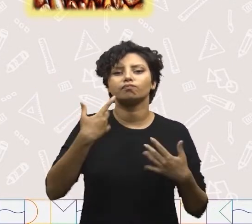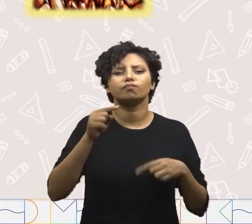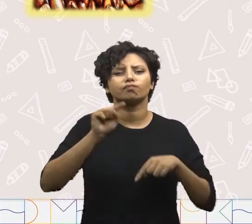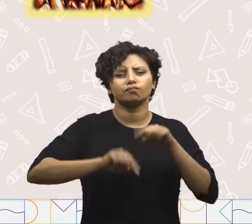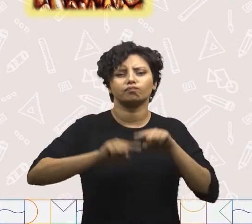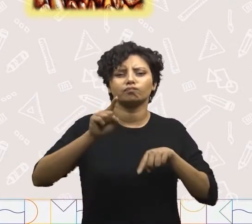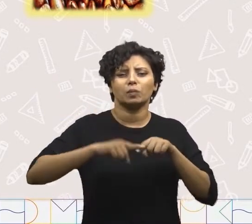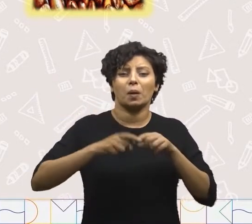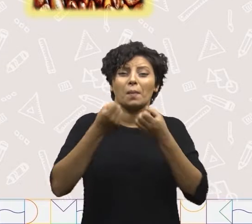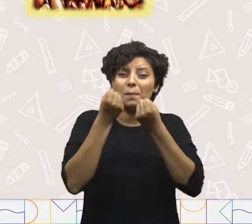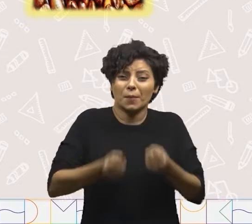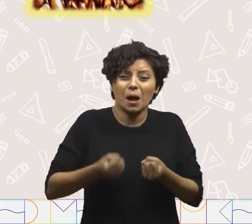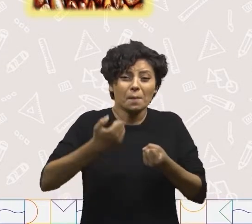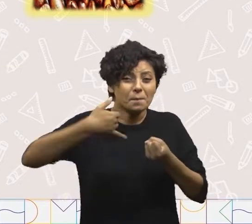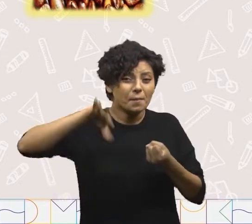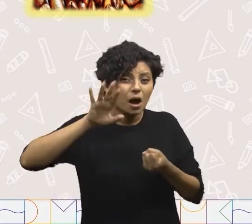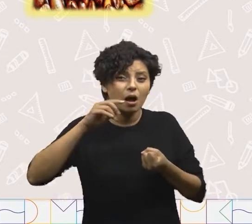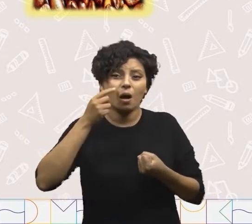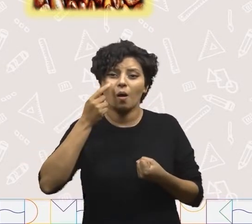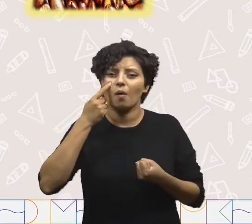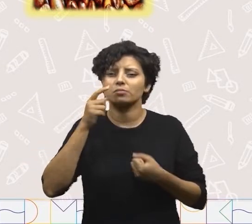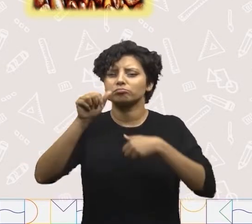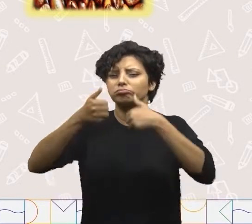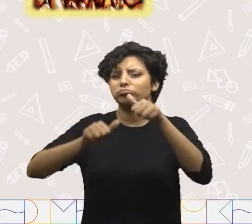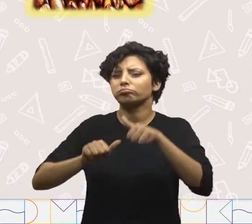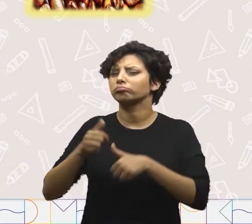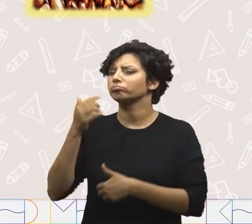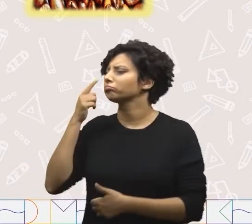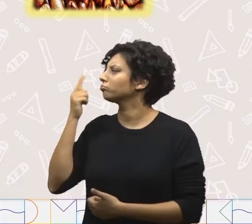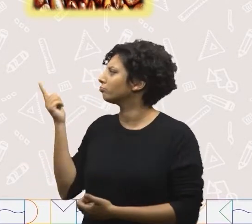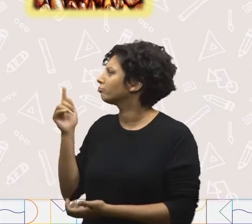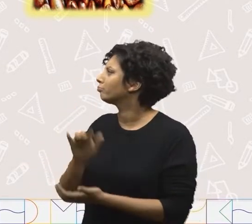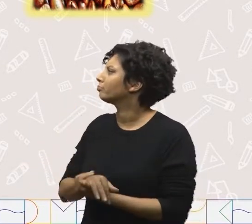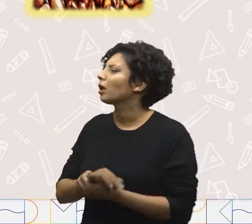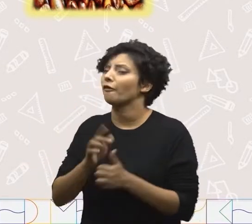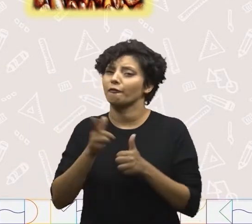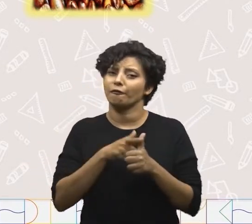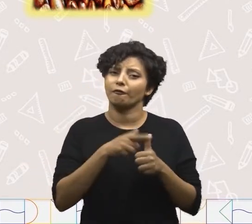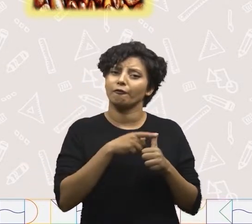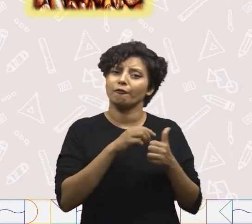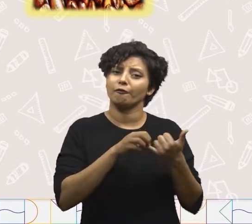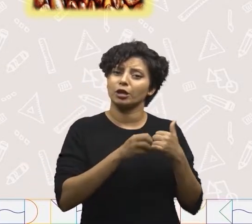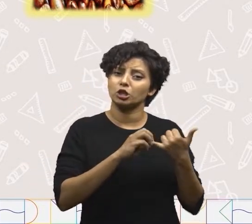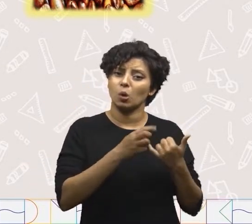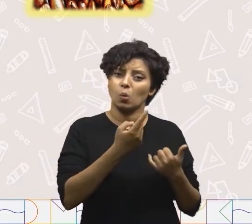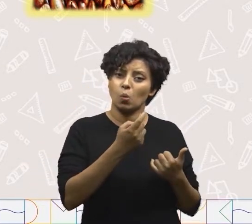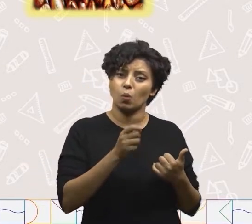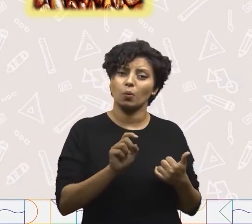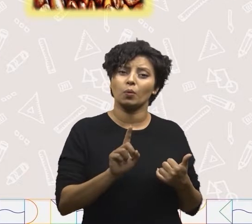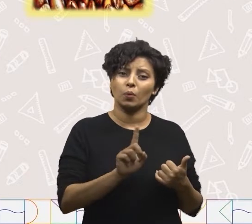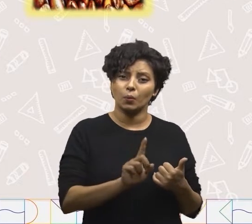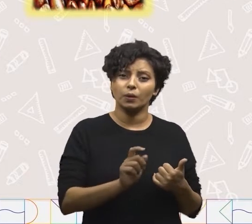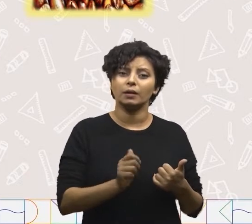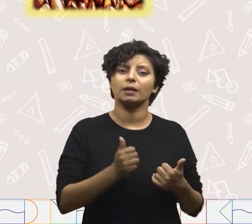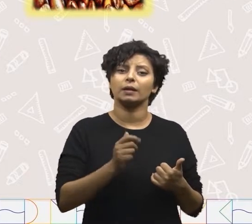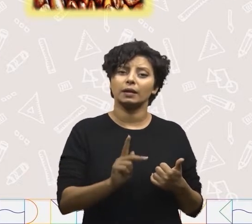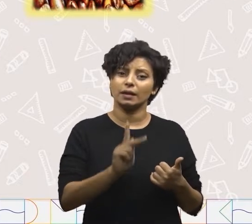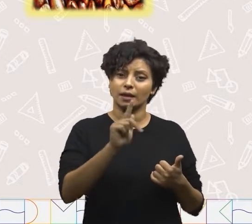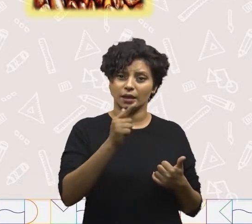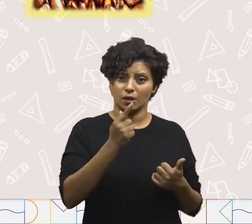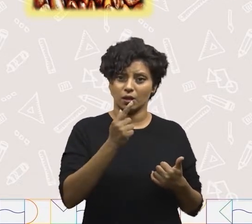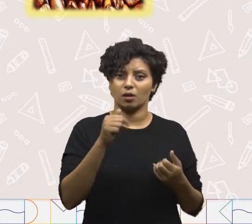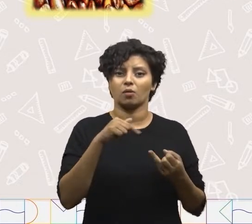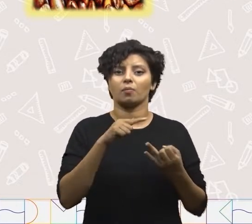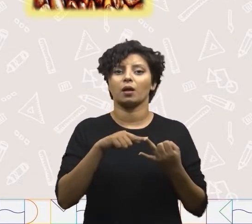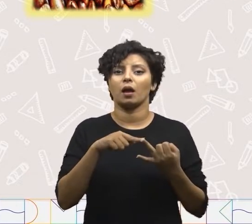o produto tem maior peso? Vamos analisar as embalagens. O feijão tem um quilo. Já o açúcar